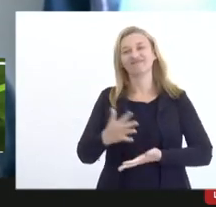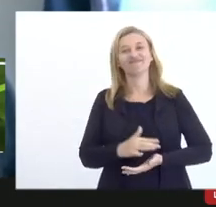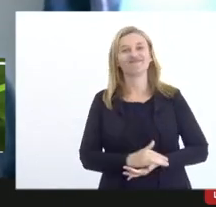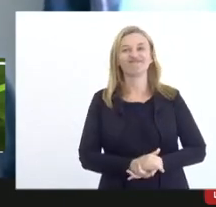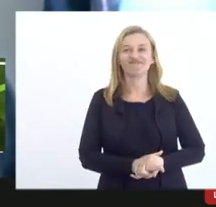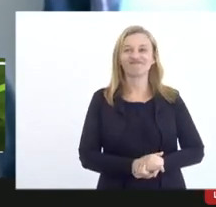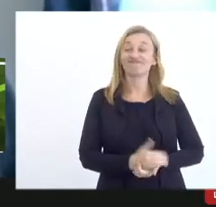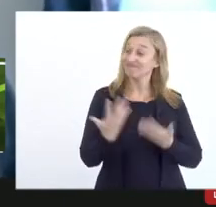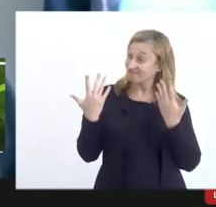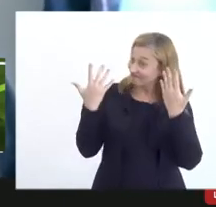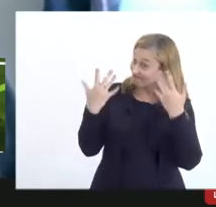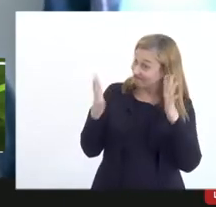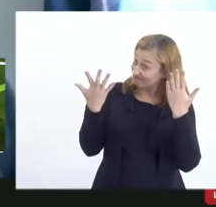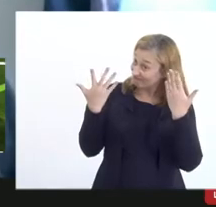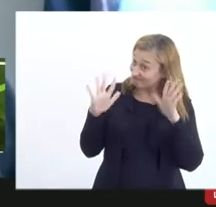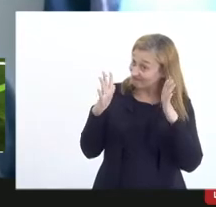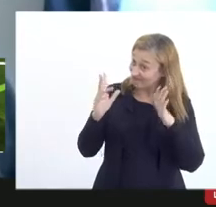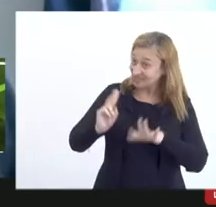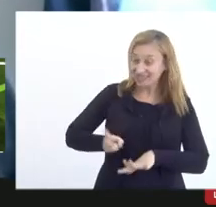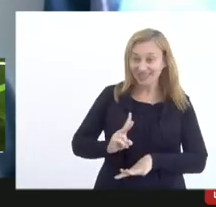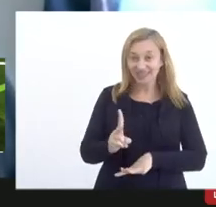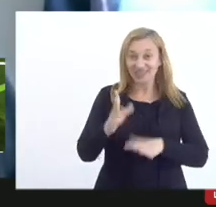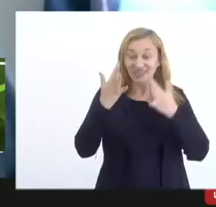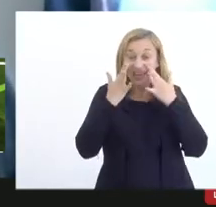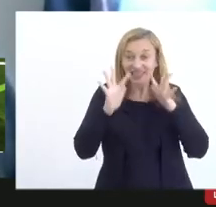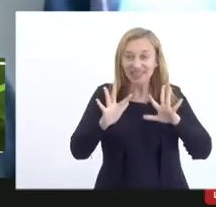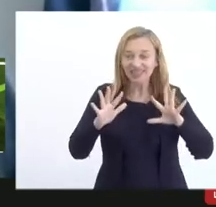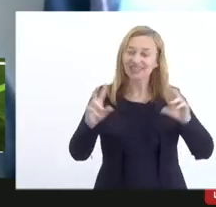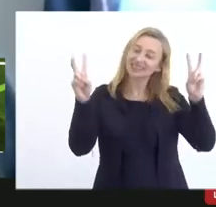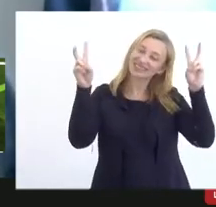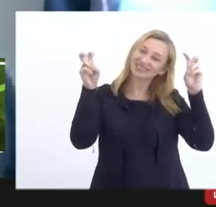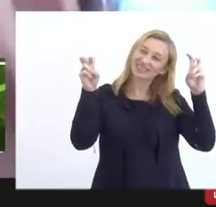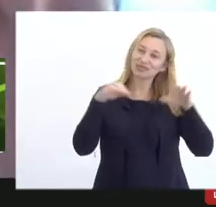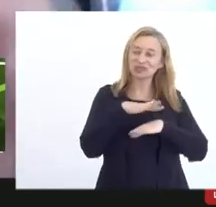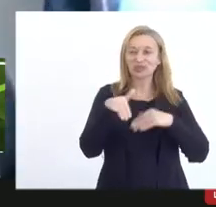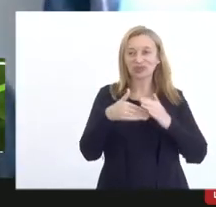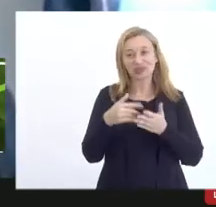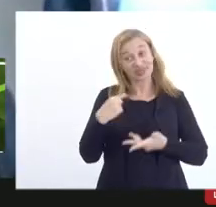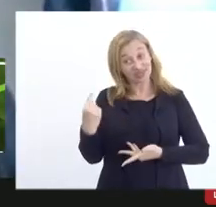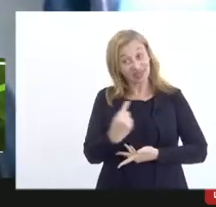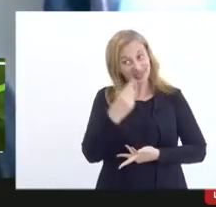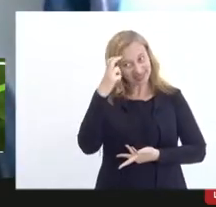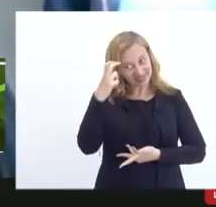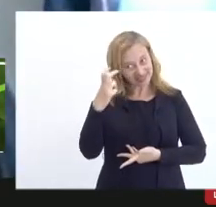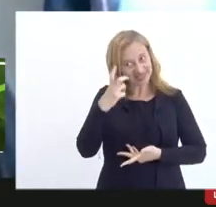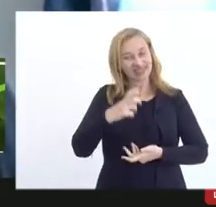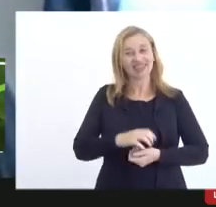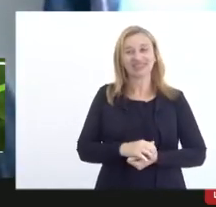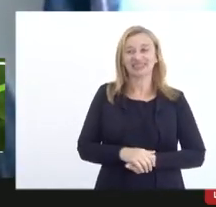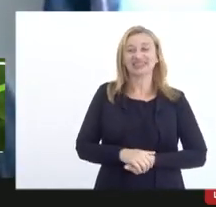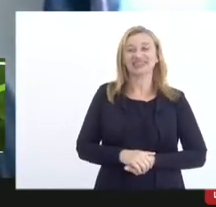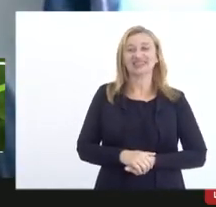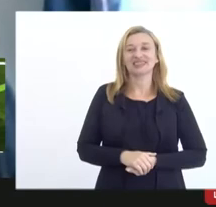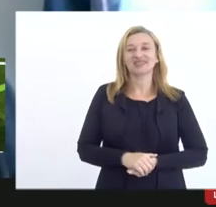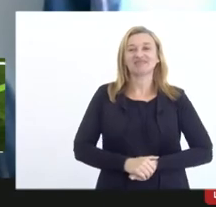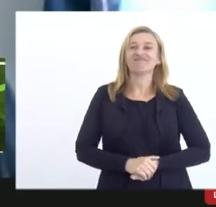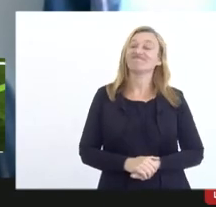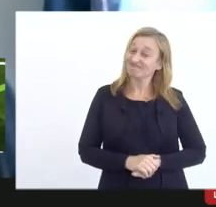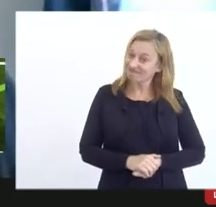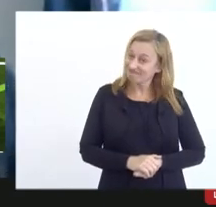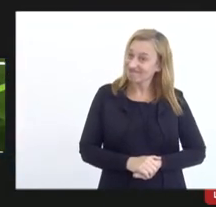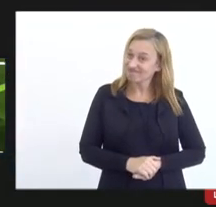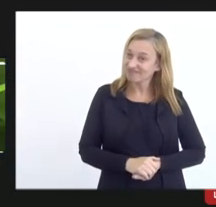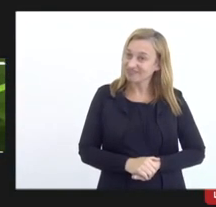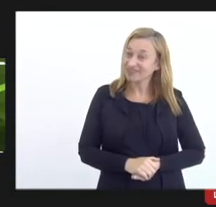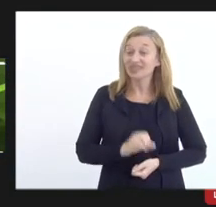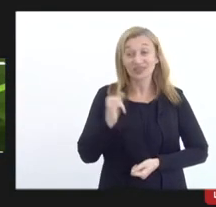e parabéns por estar sempre tão atenta a esses temas todos da nossa cultura tão asfixiada e